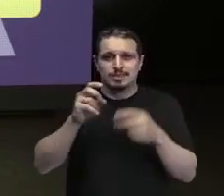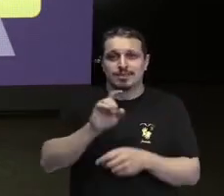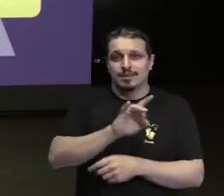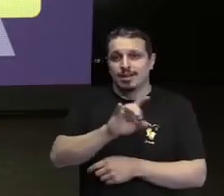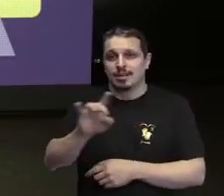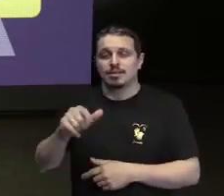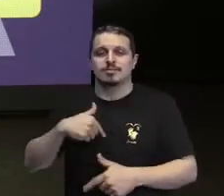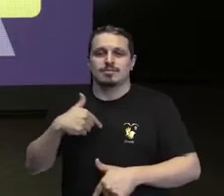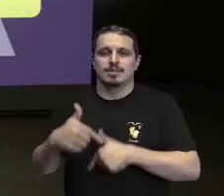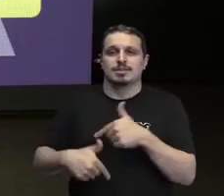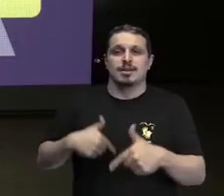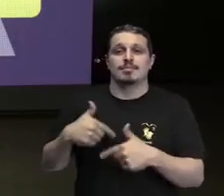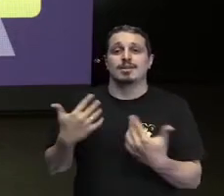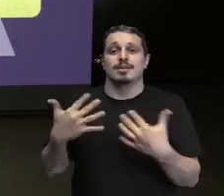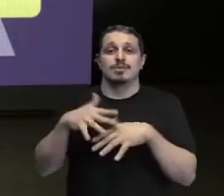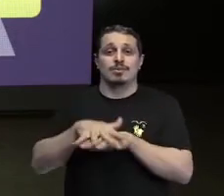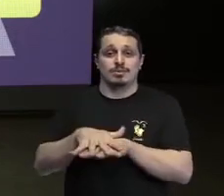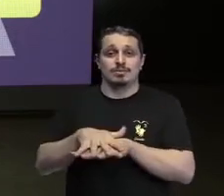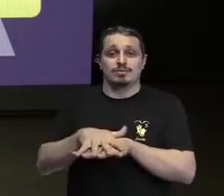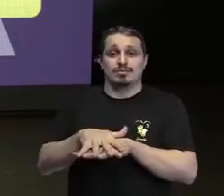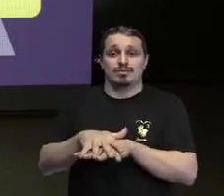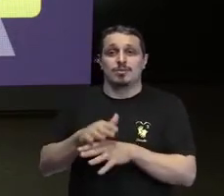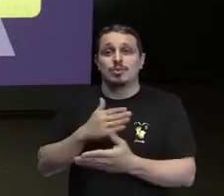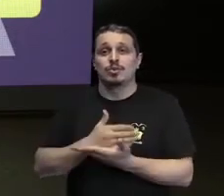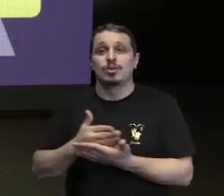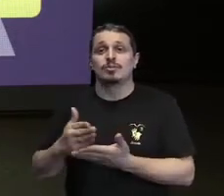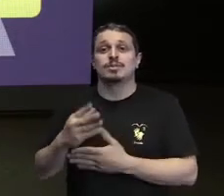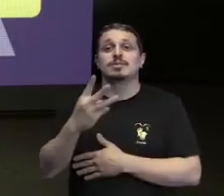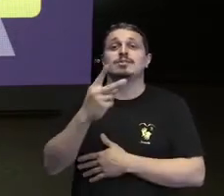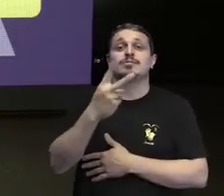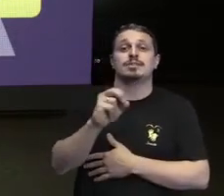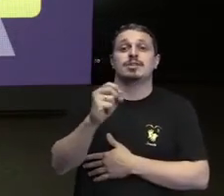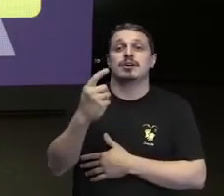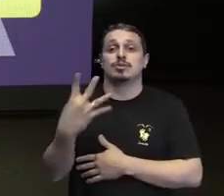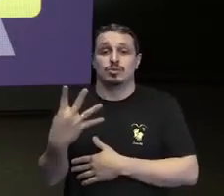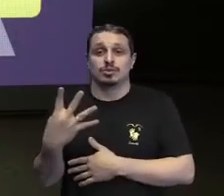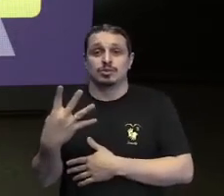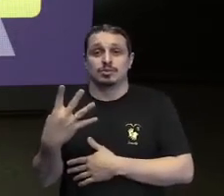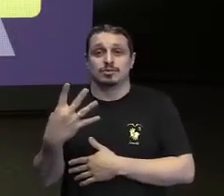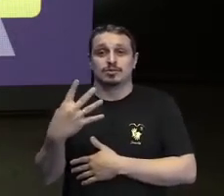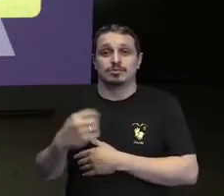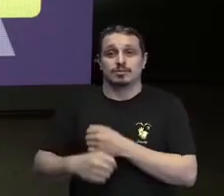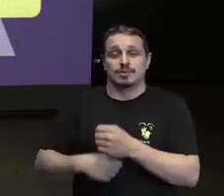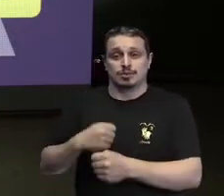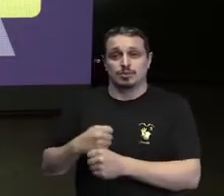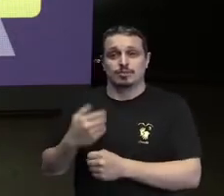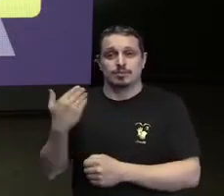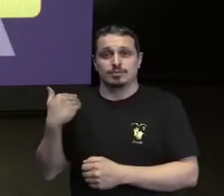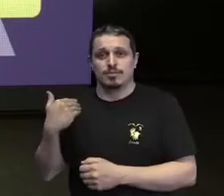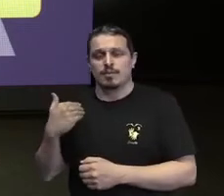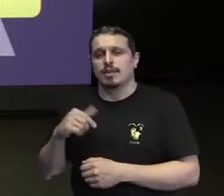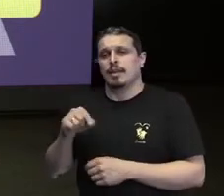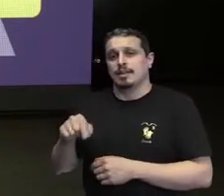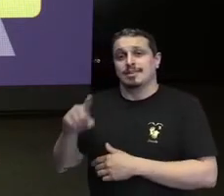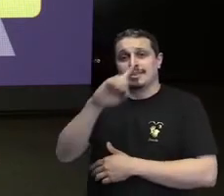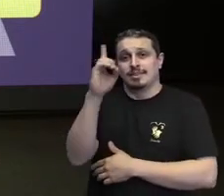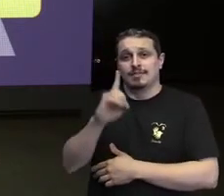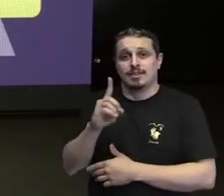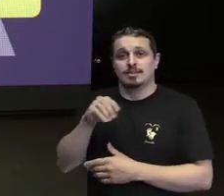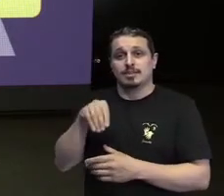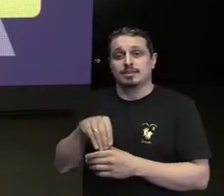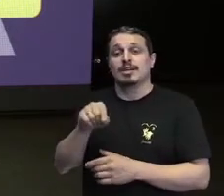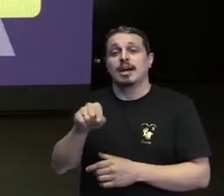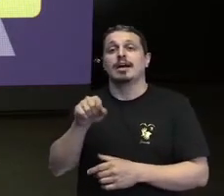inclusão, desde 2014. O pilar de pessoa com deficiência na companhia, na Bayer, nesse